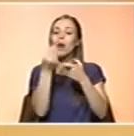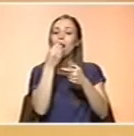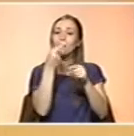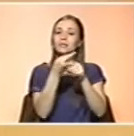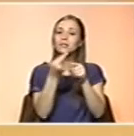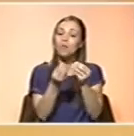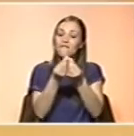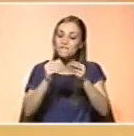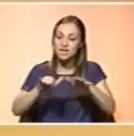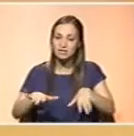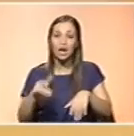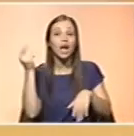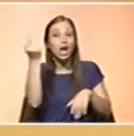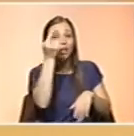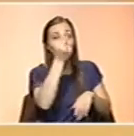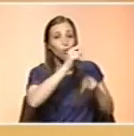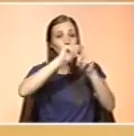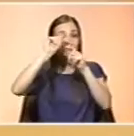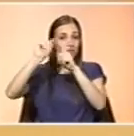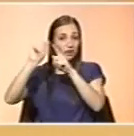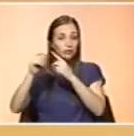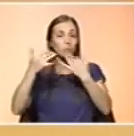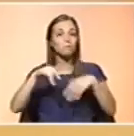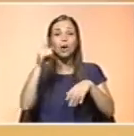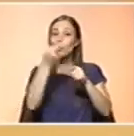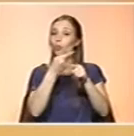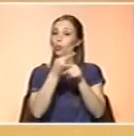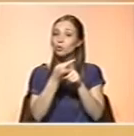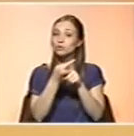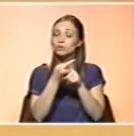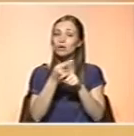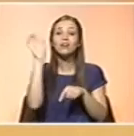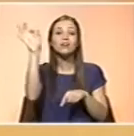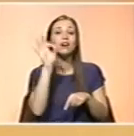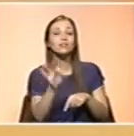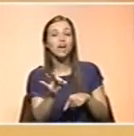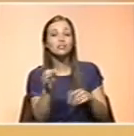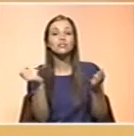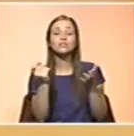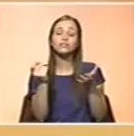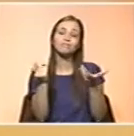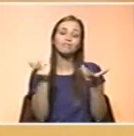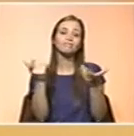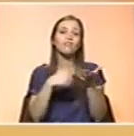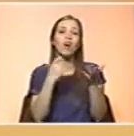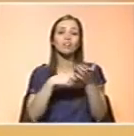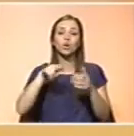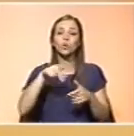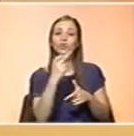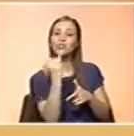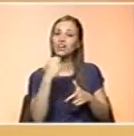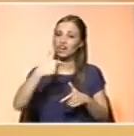infância. Cada um tem as suas particularidades, mas há algo de denominador comum, que são as taxas elevadíssimas de subnutrição global e, portanto, de carências